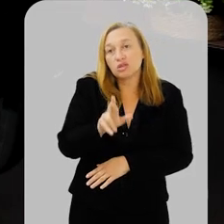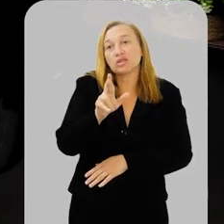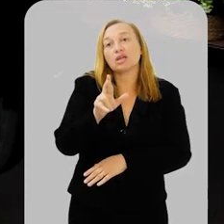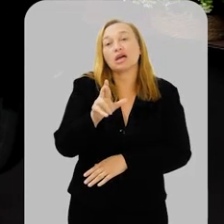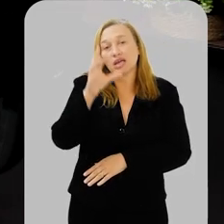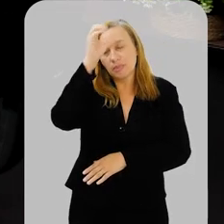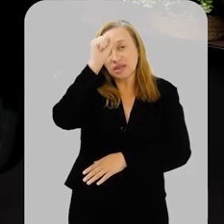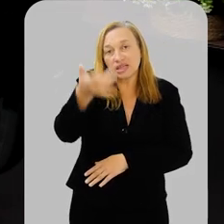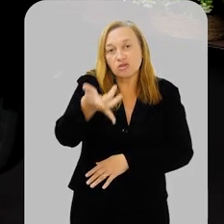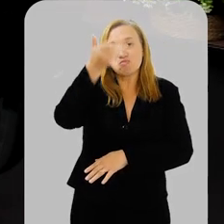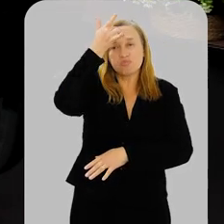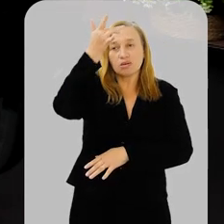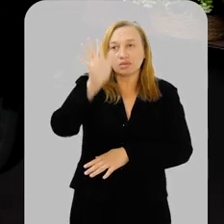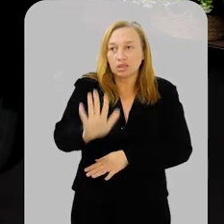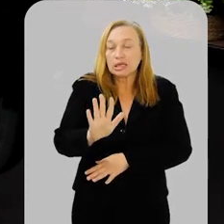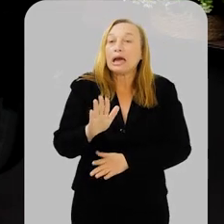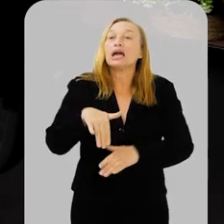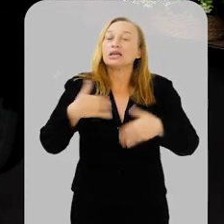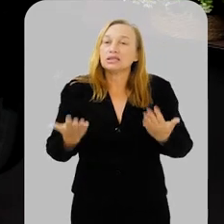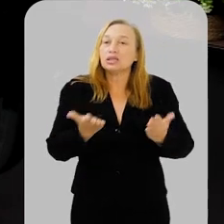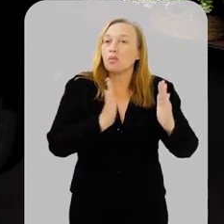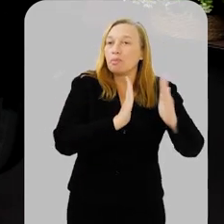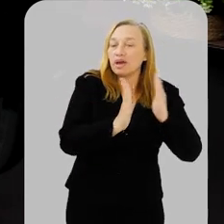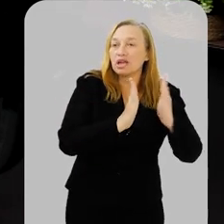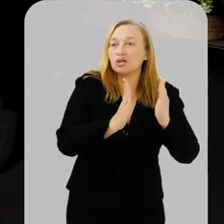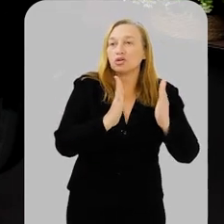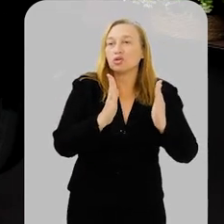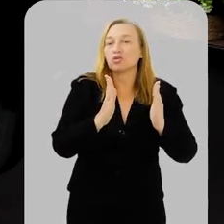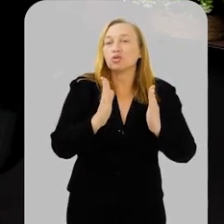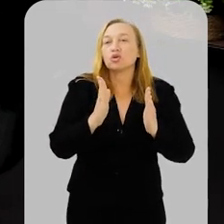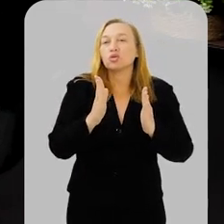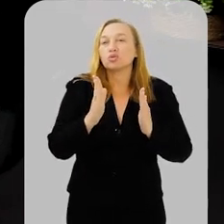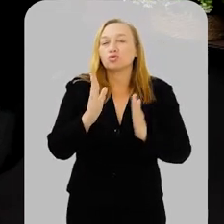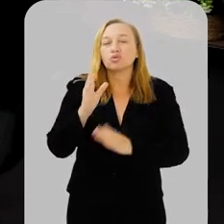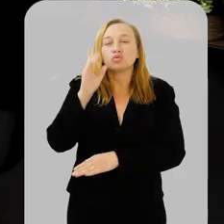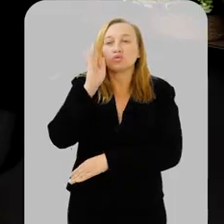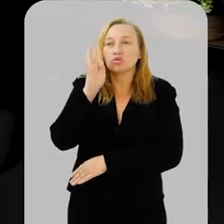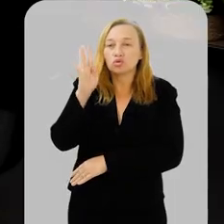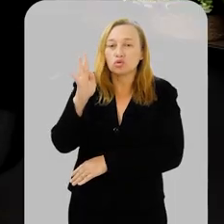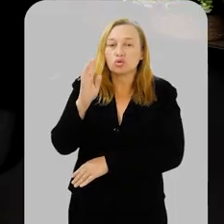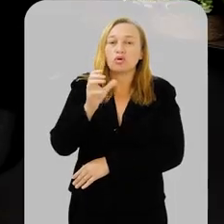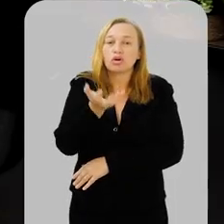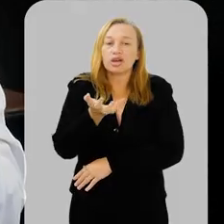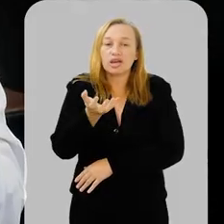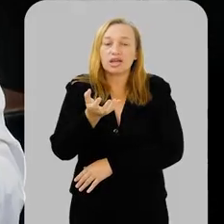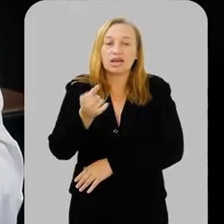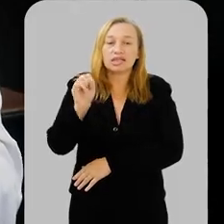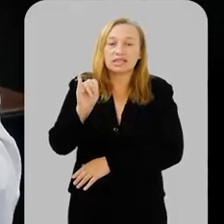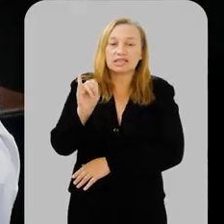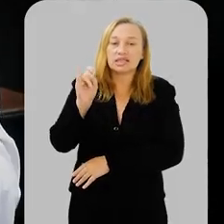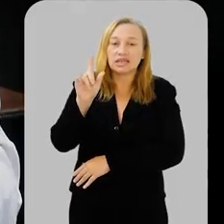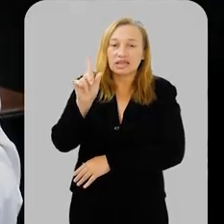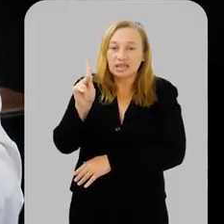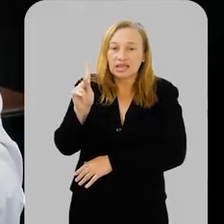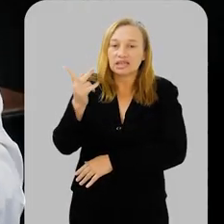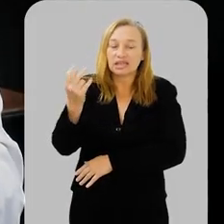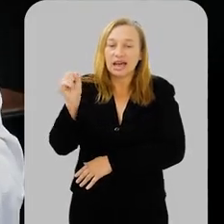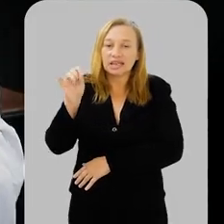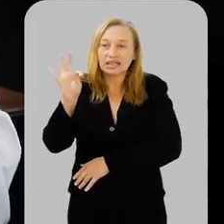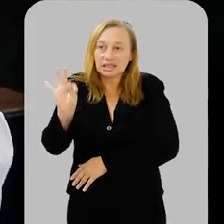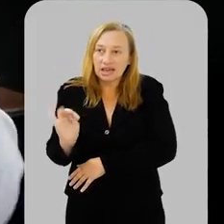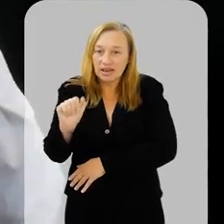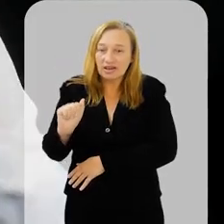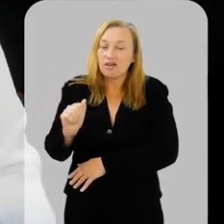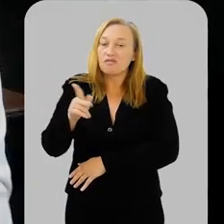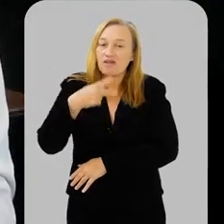indícios que a aprendizagem fica. Então durante o sono, eu queria saber isso do Siddhartha, durante o sono eu já ouvi que a gente faz